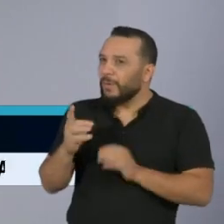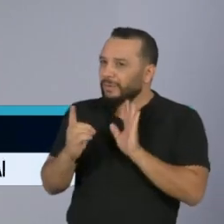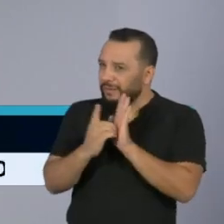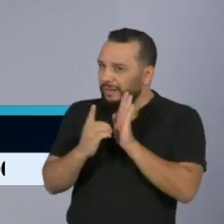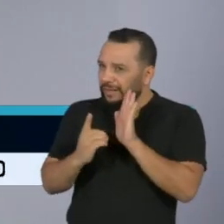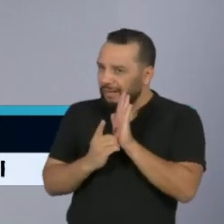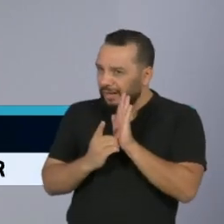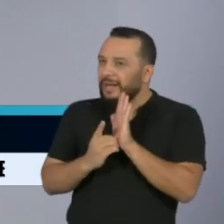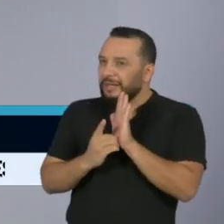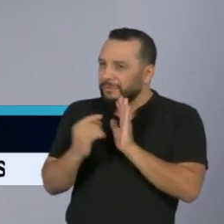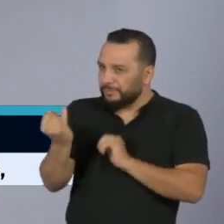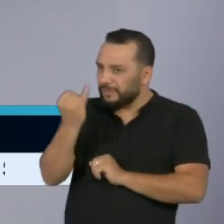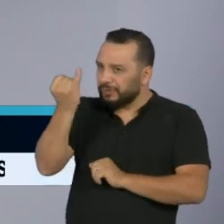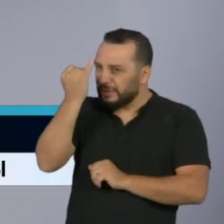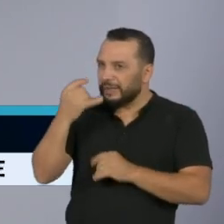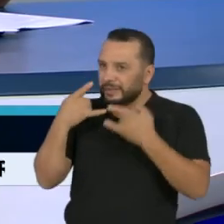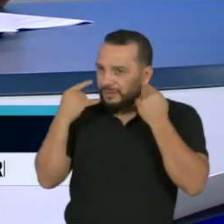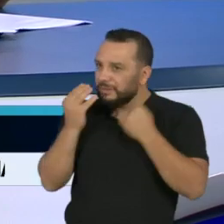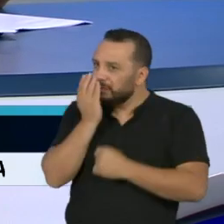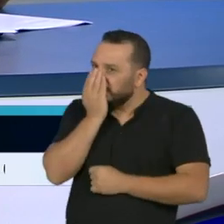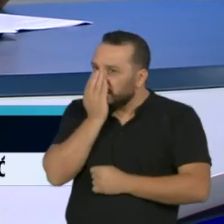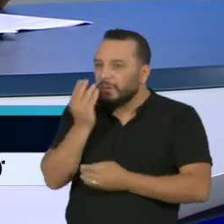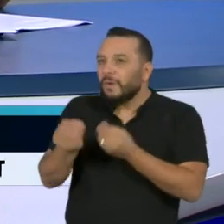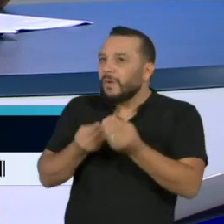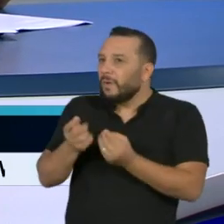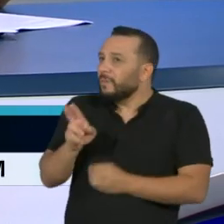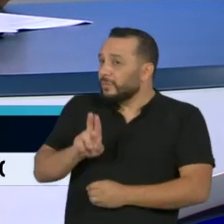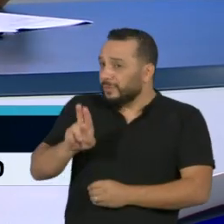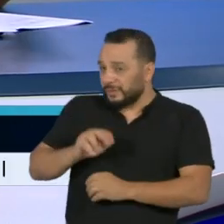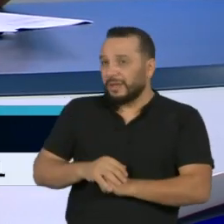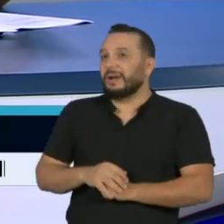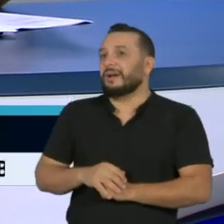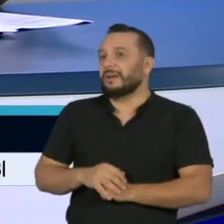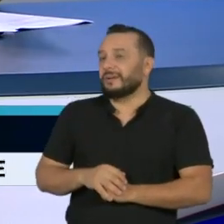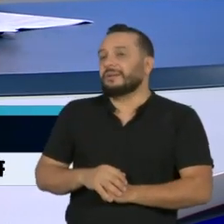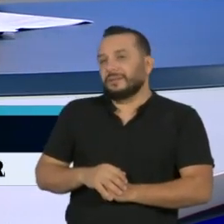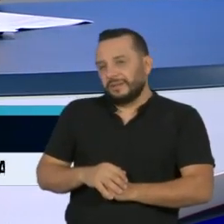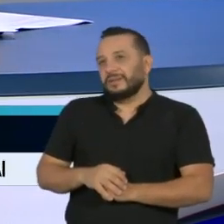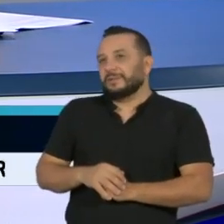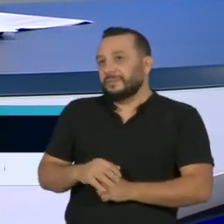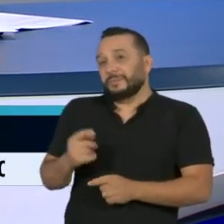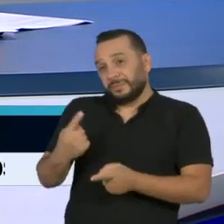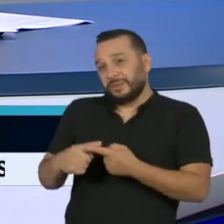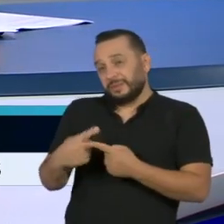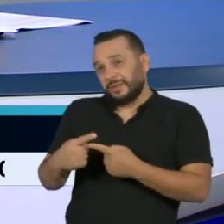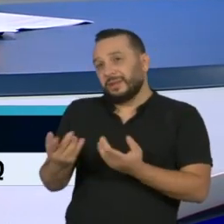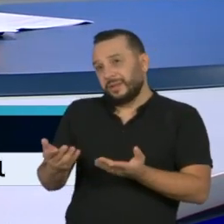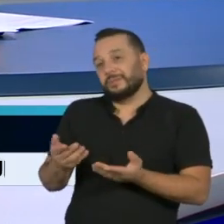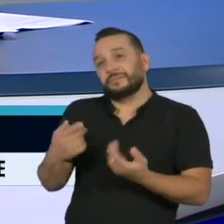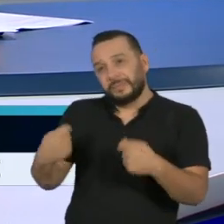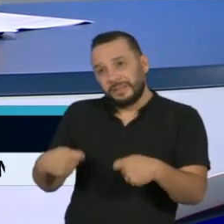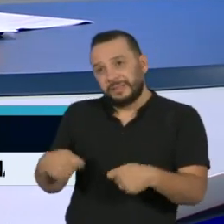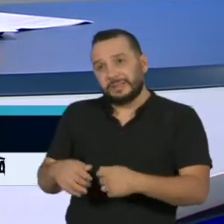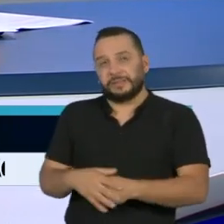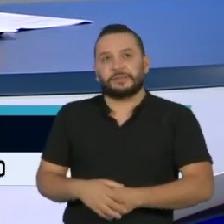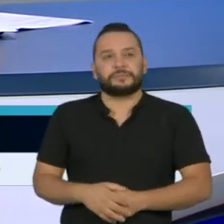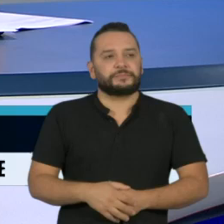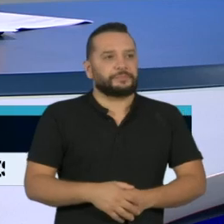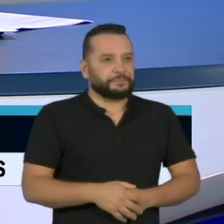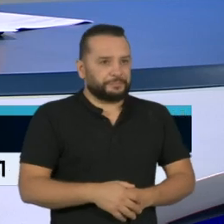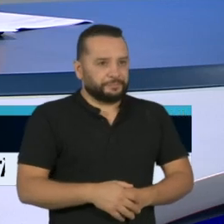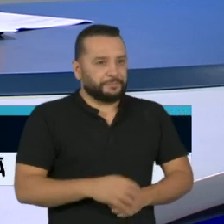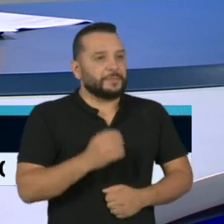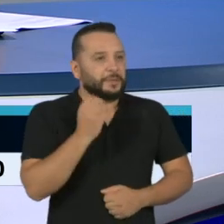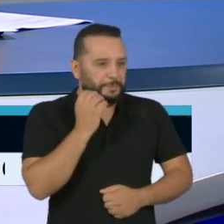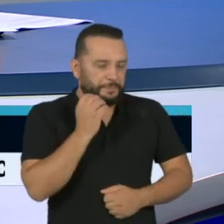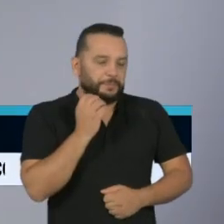Qual a importância da máscara, como usá-la, porque a gente sabe que é incômodo, não deixa de ser incômodo, né? Olha, o prefeito, ele sabe muito bem o que